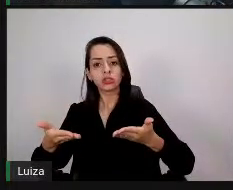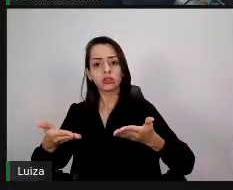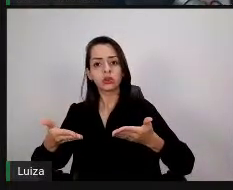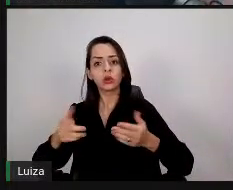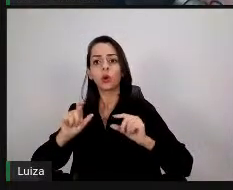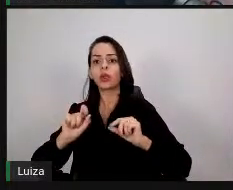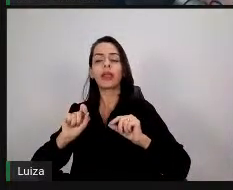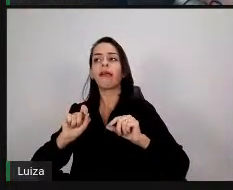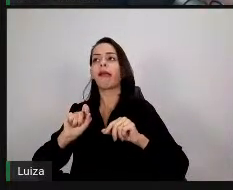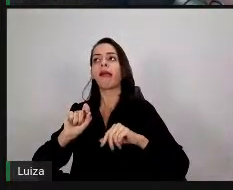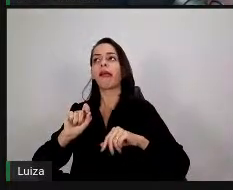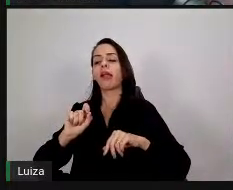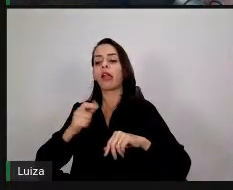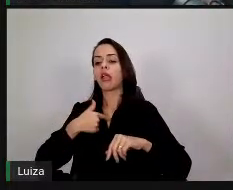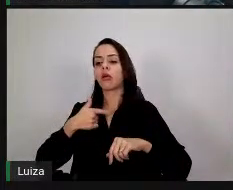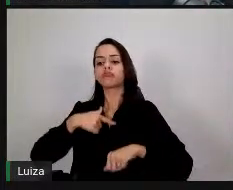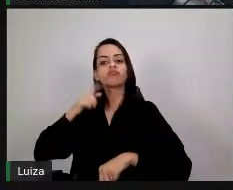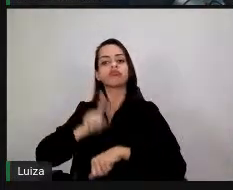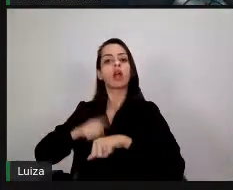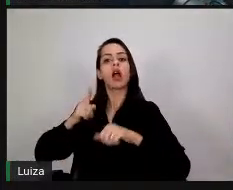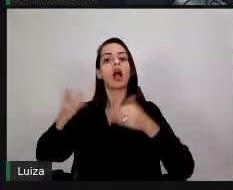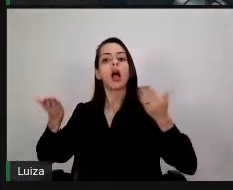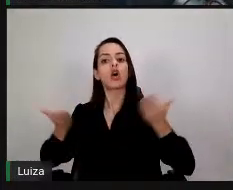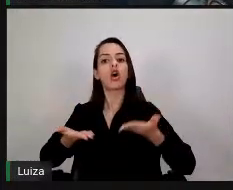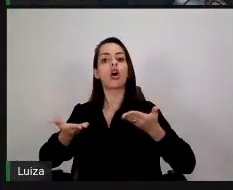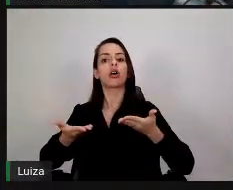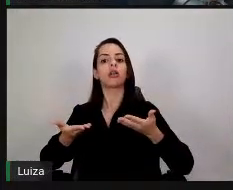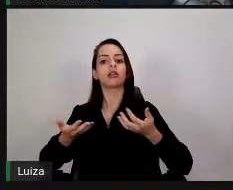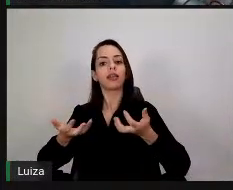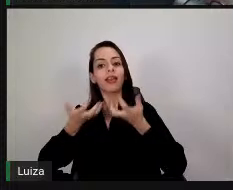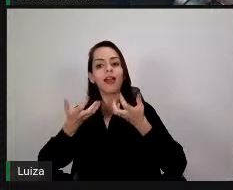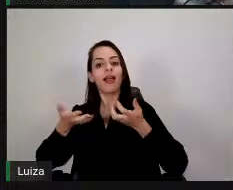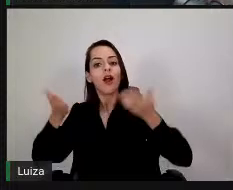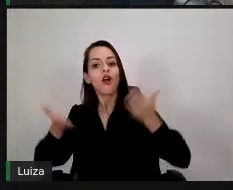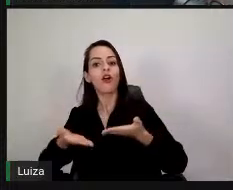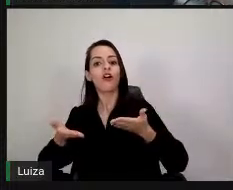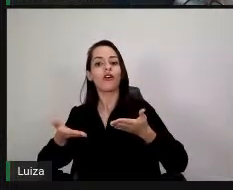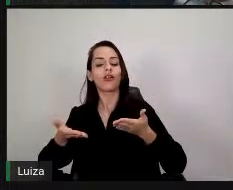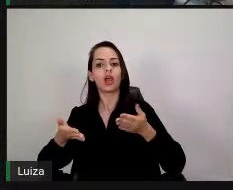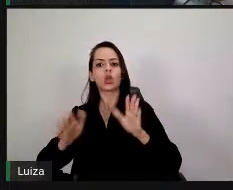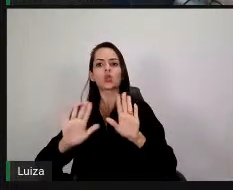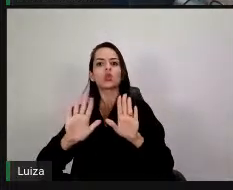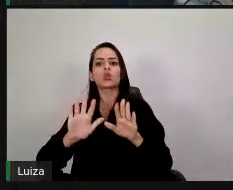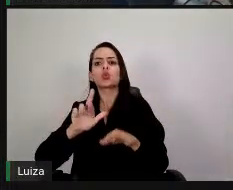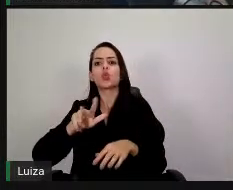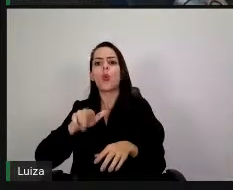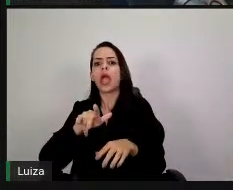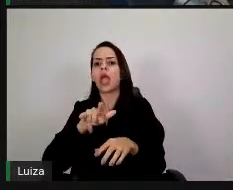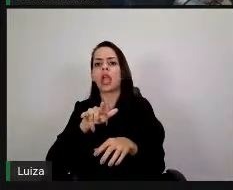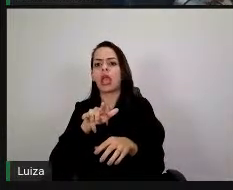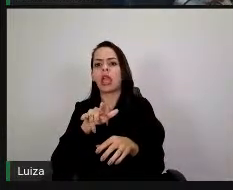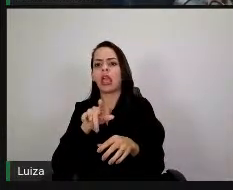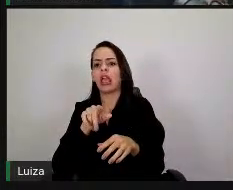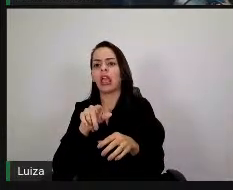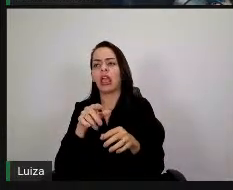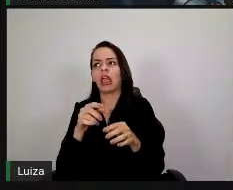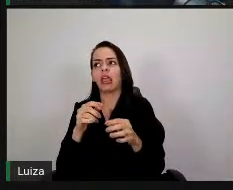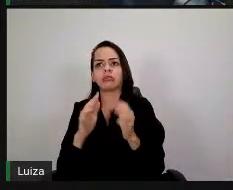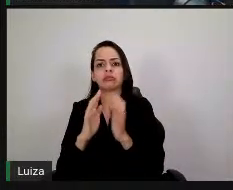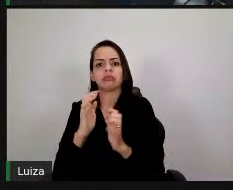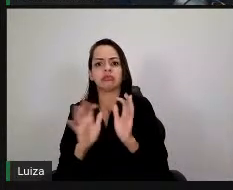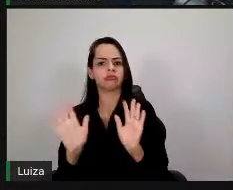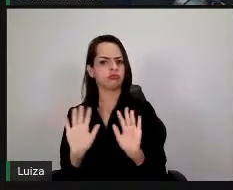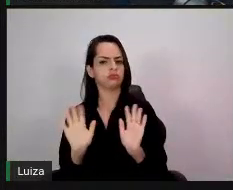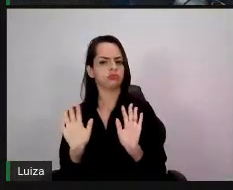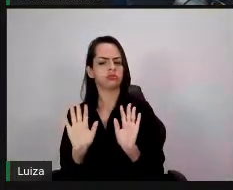fazendo juízo de valor, tá, eu não falo isso com rancor, com na base do conflito, eu estou apenas observando que